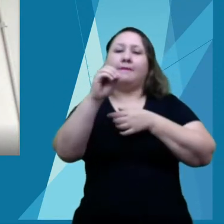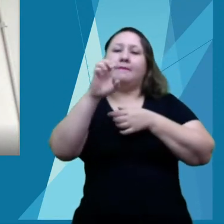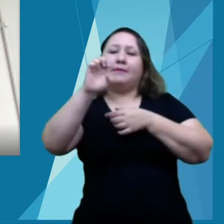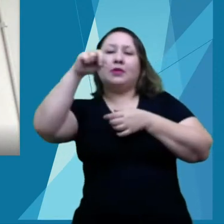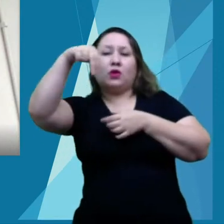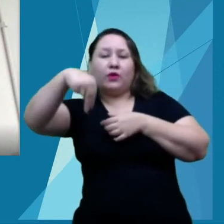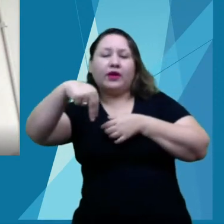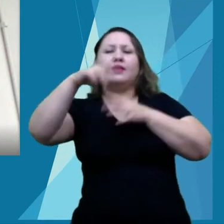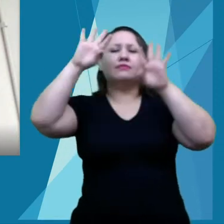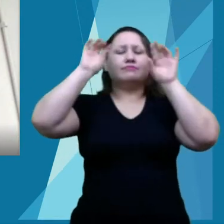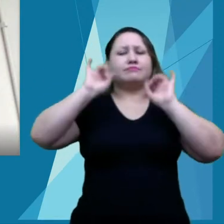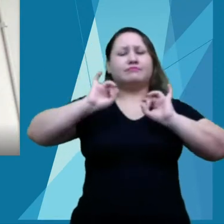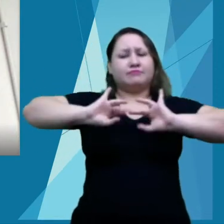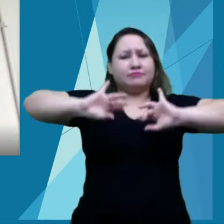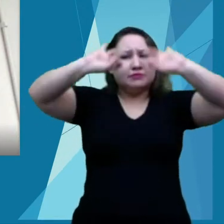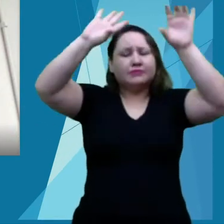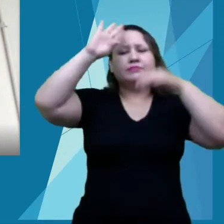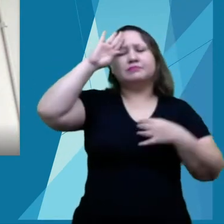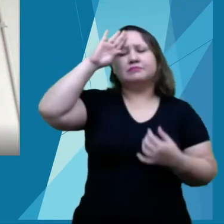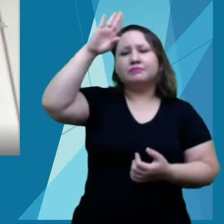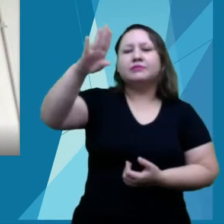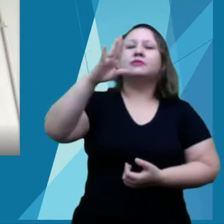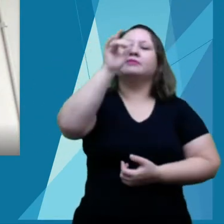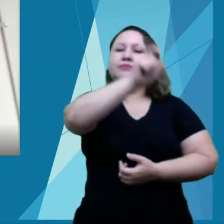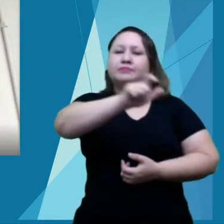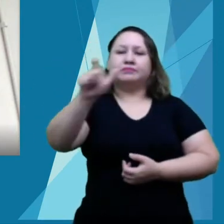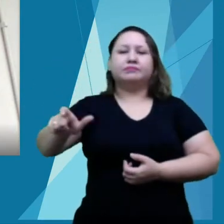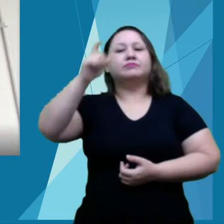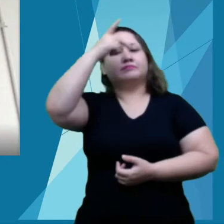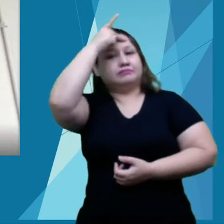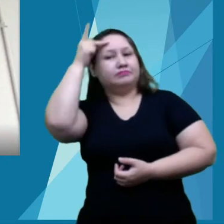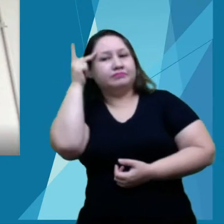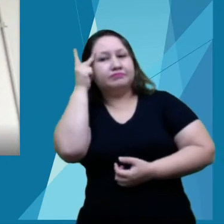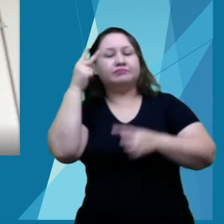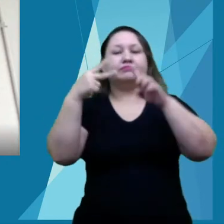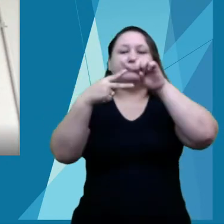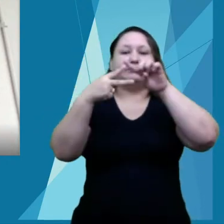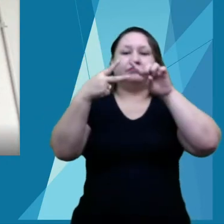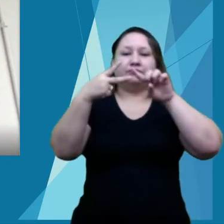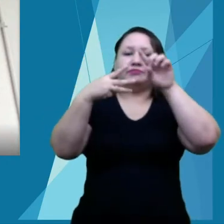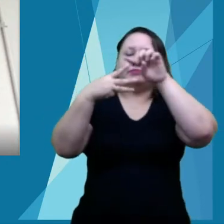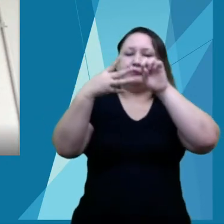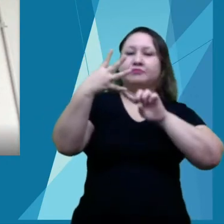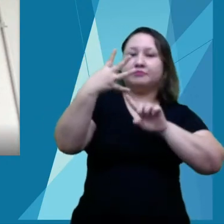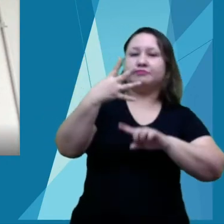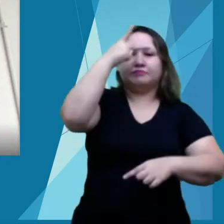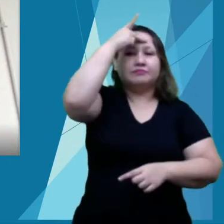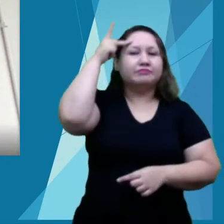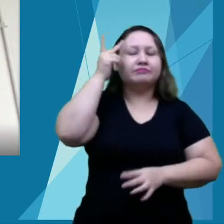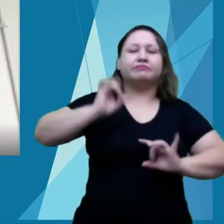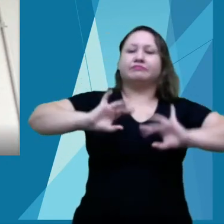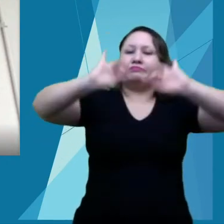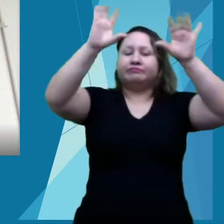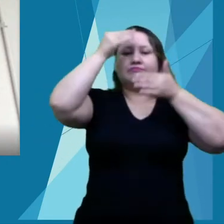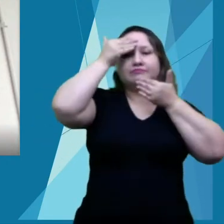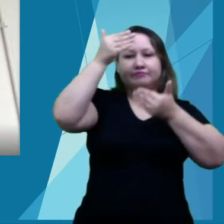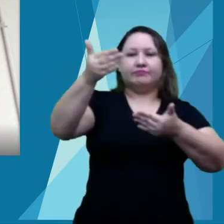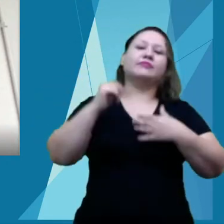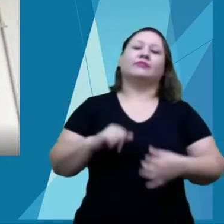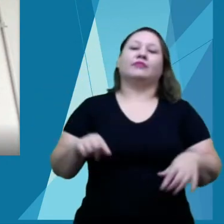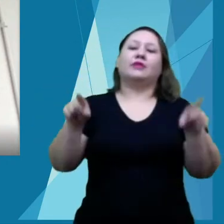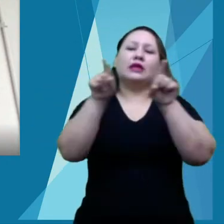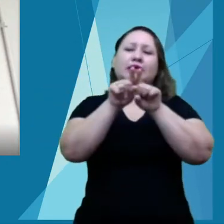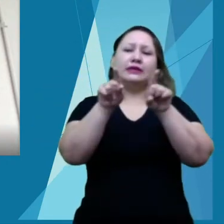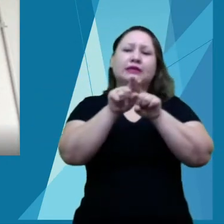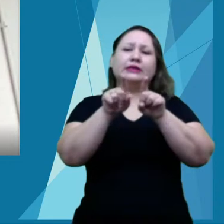a Érica Satrapa e o Marcelo, também a Venícia e o Rodrigo. Graças a todos, de forma unida